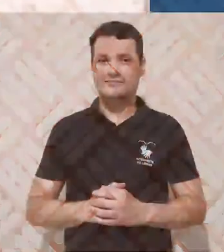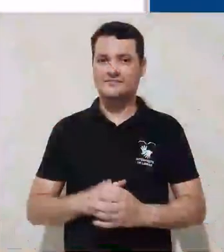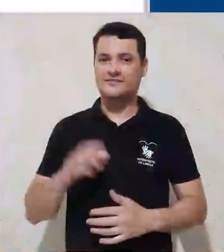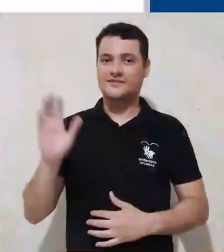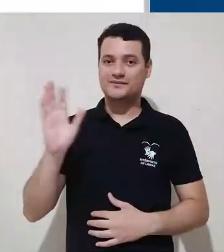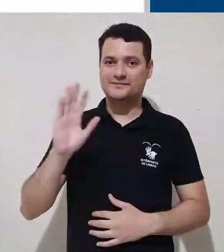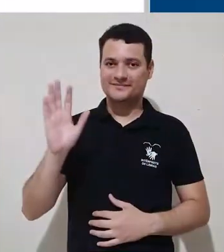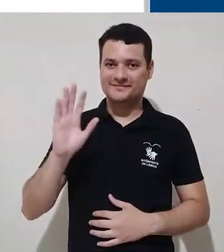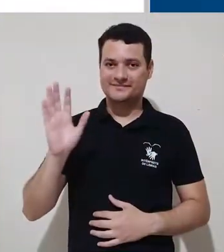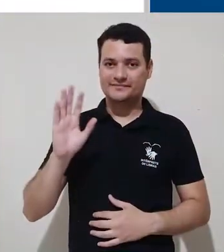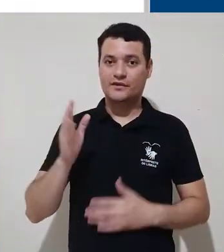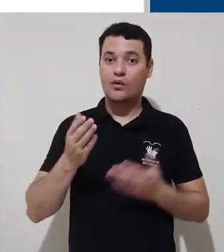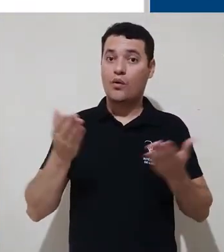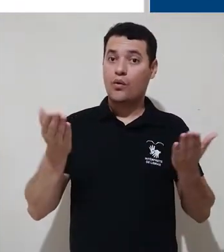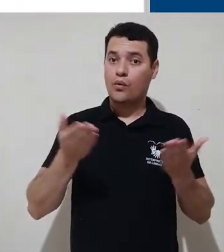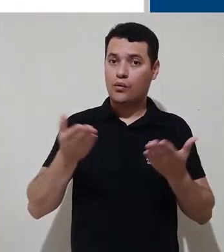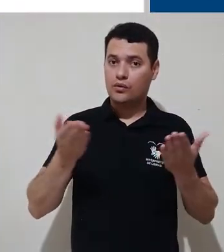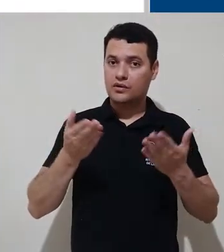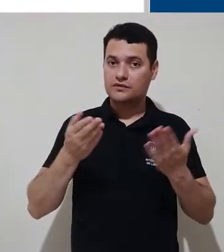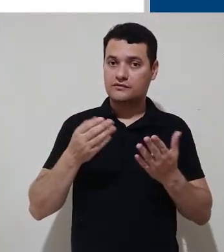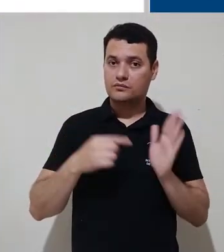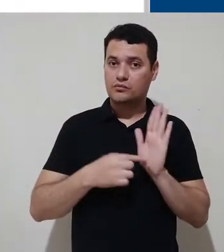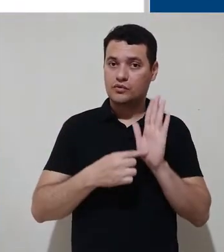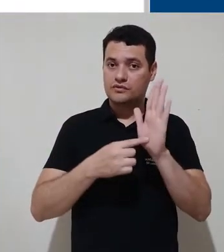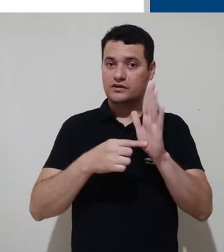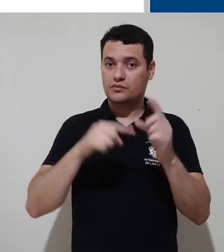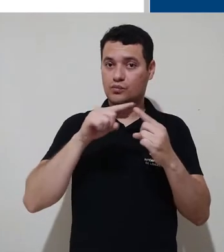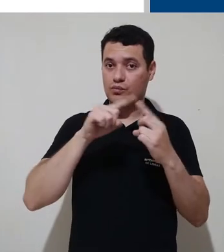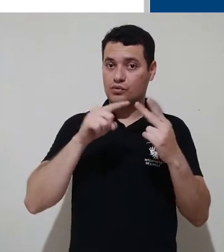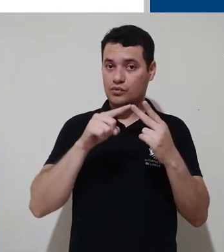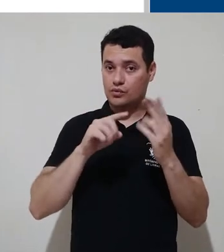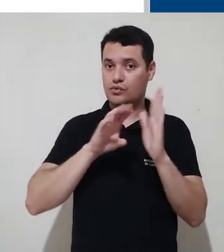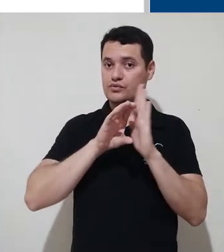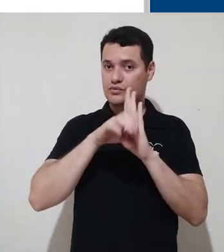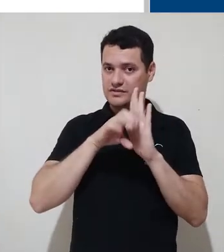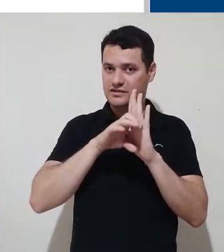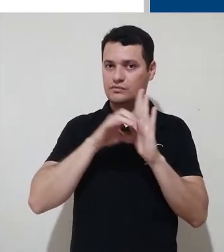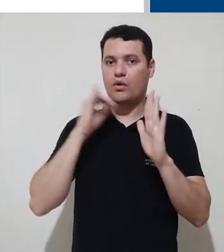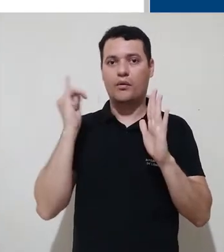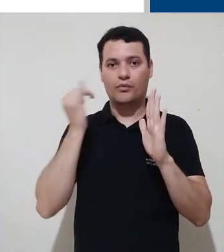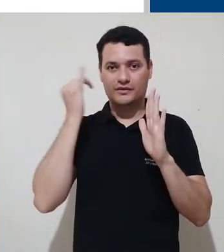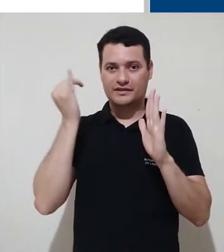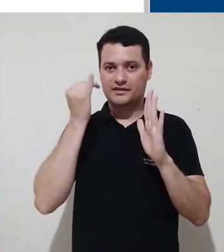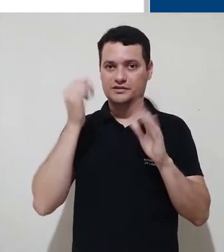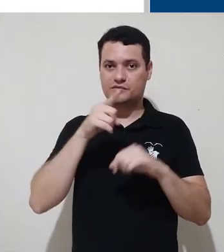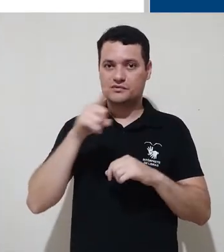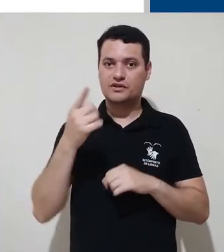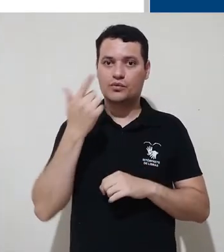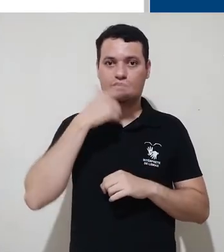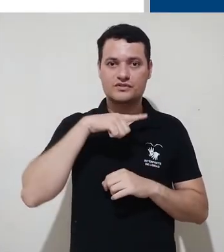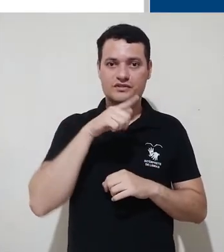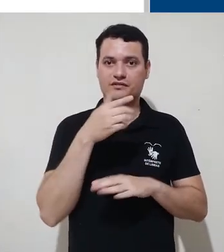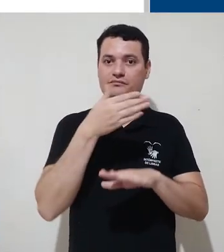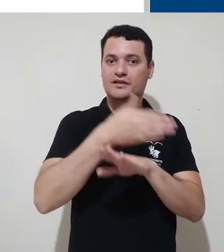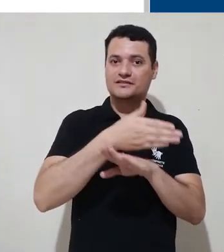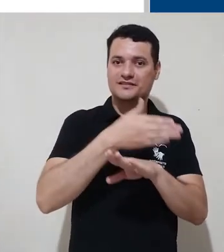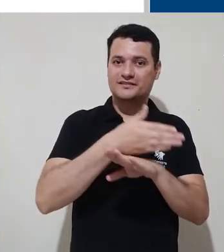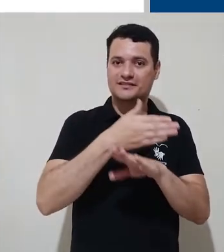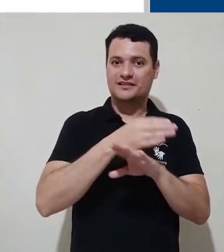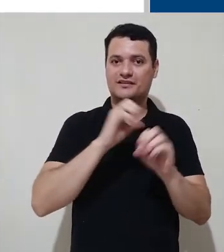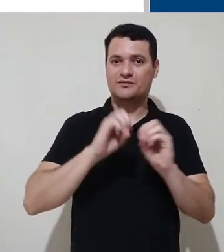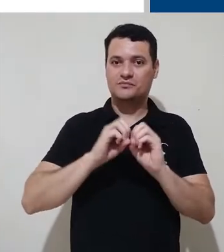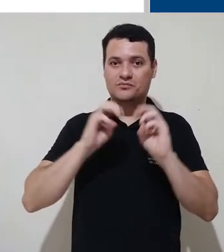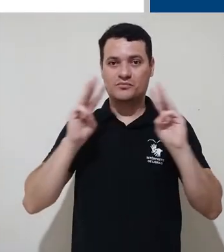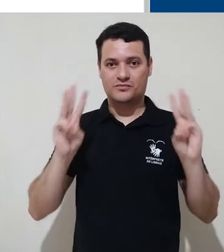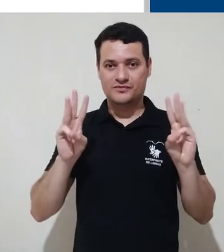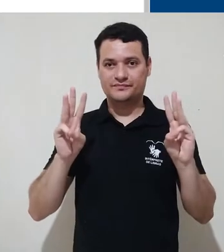Olá, hoje nós vamos apresentar dois conceitos que são muito importantes para a navegação dentro de uma